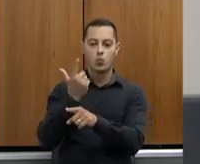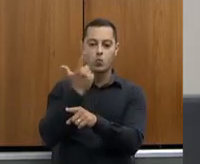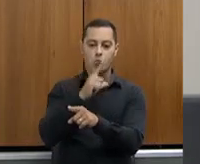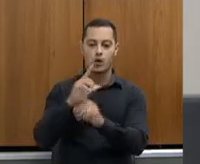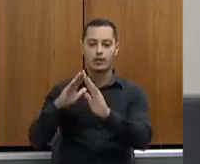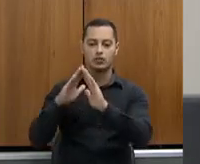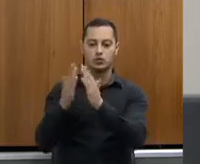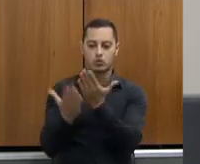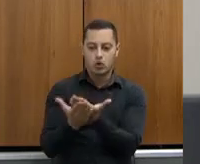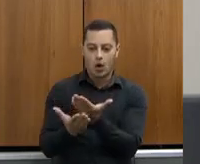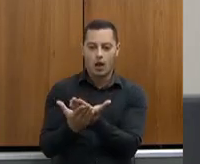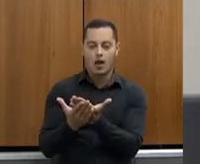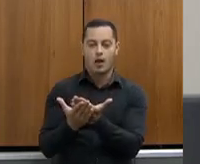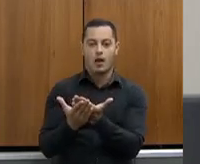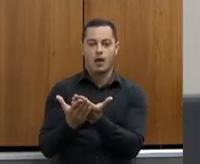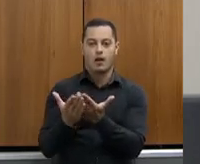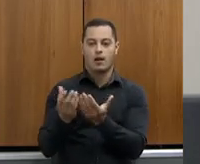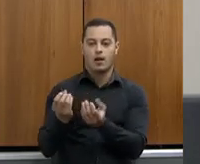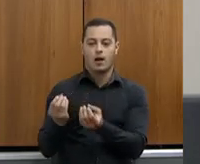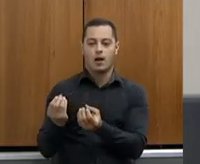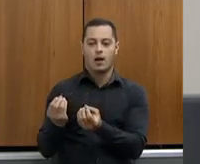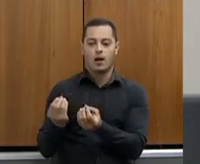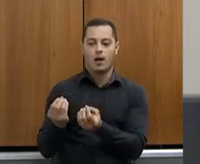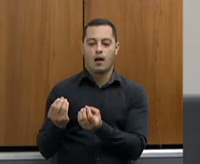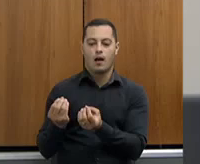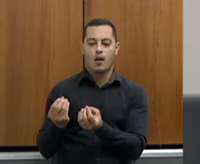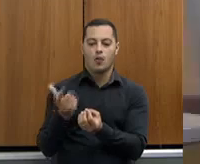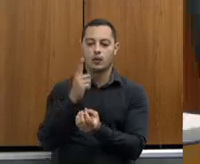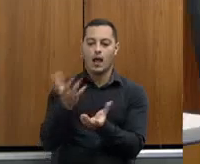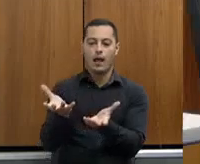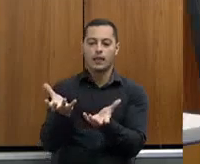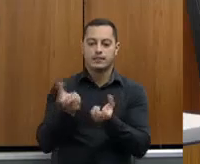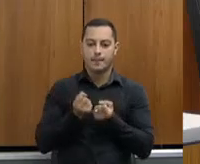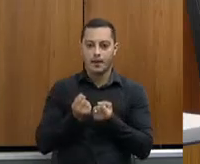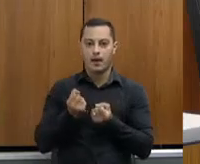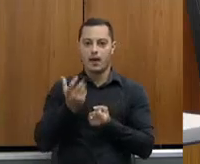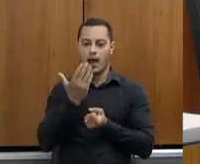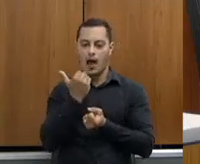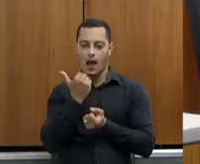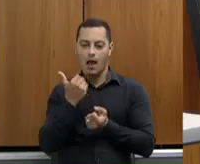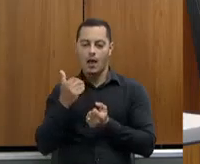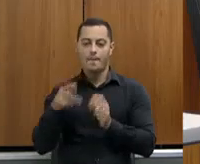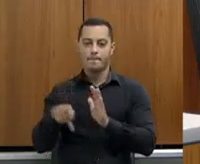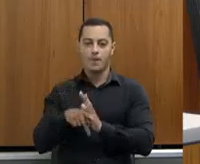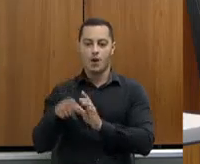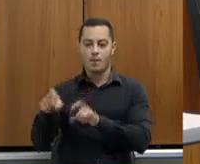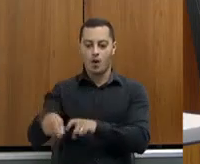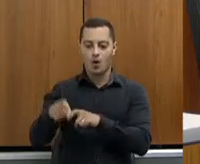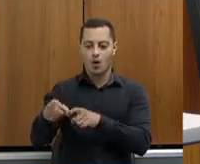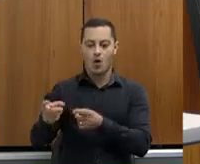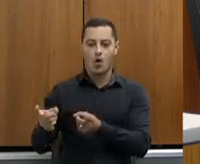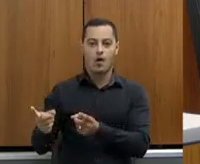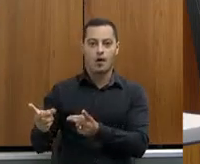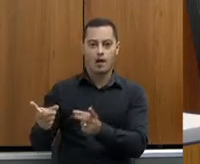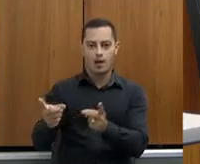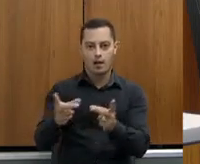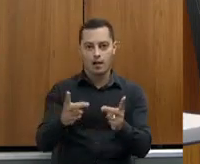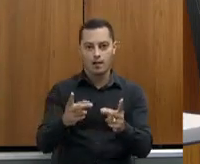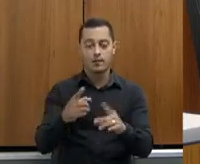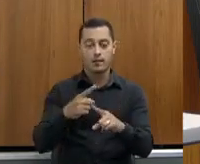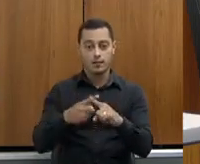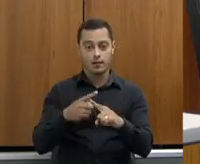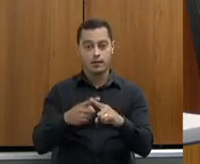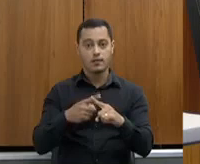nossos agricultores familiares. Eu penso ser uma ferramenta muito importante dentro das escolas para que a gente também